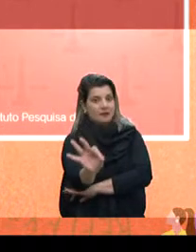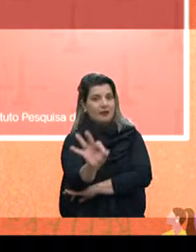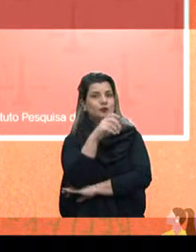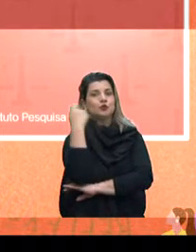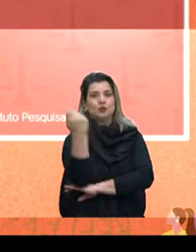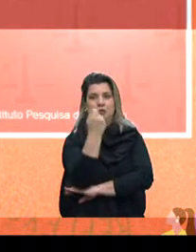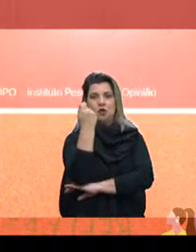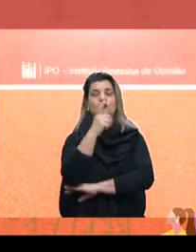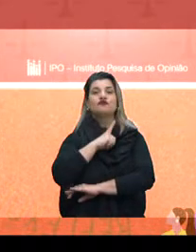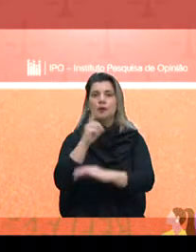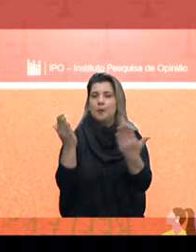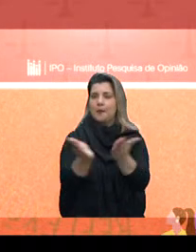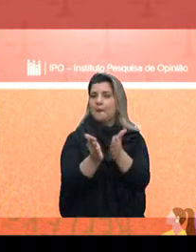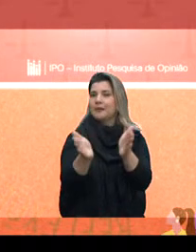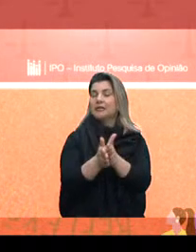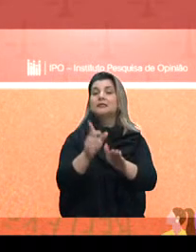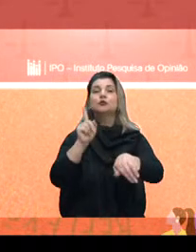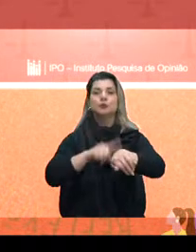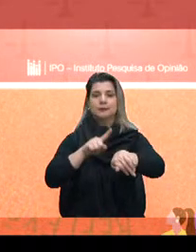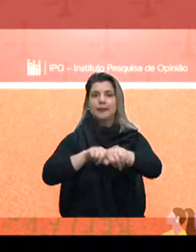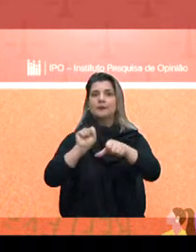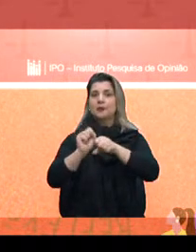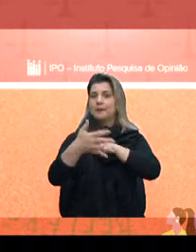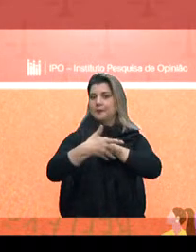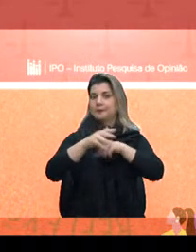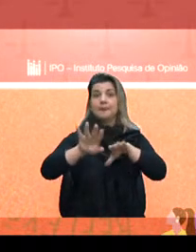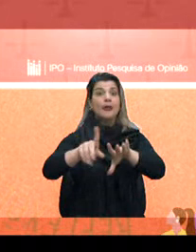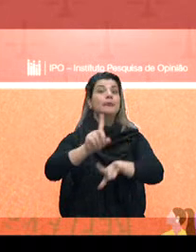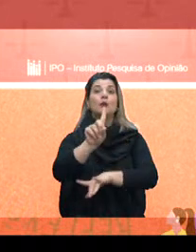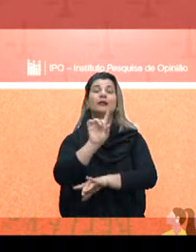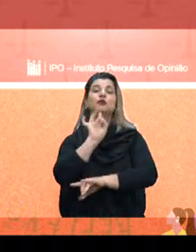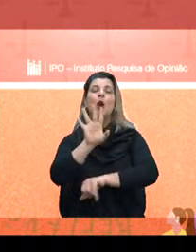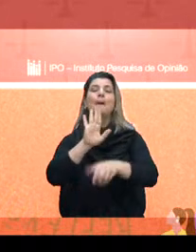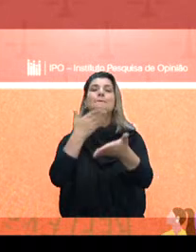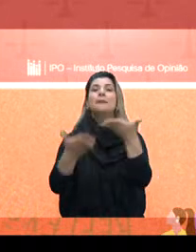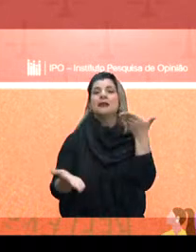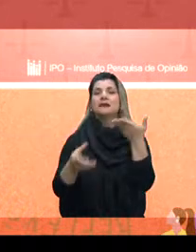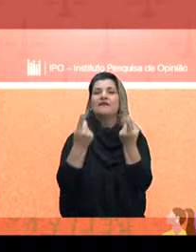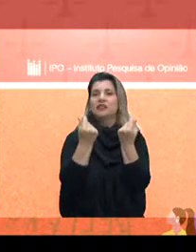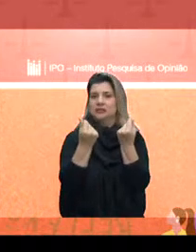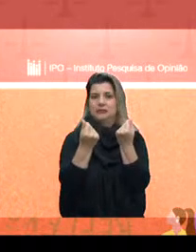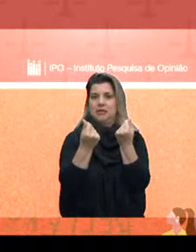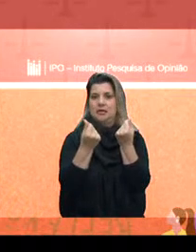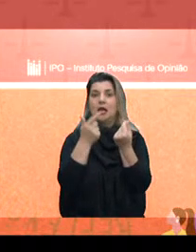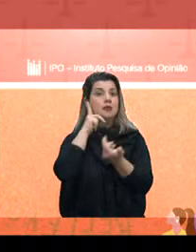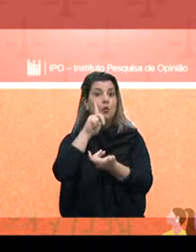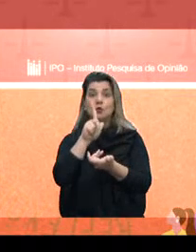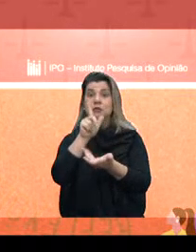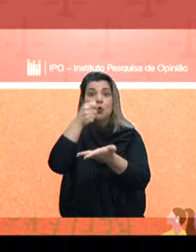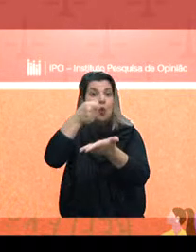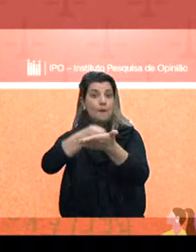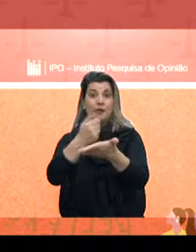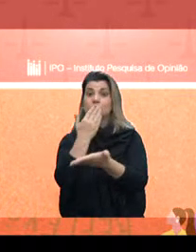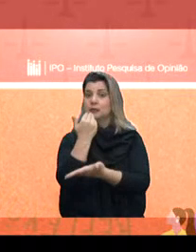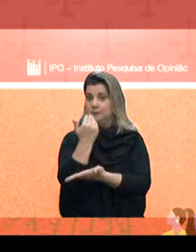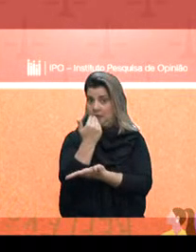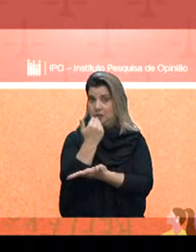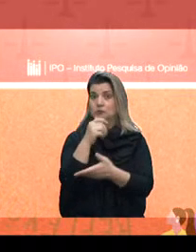pandemia, não é só perda financeira, nós estamos falando que ele não conseguiu comprar os alimentos que, ora, ele consumia.